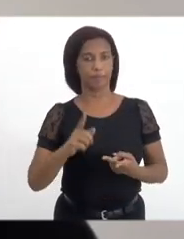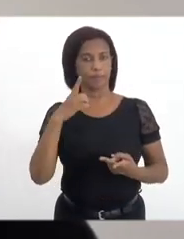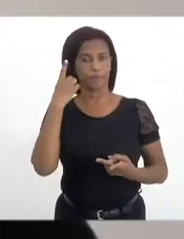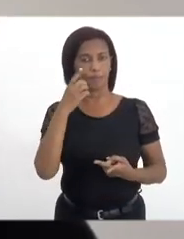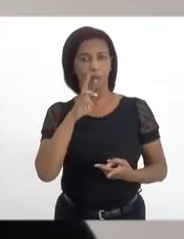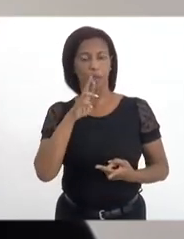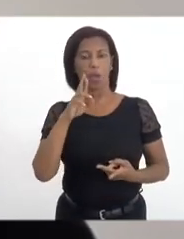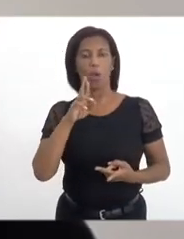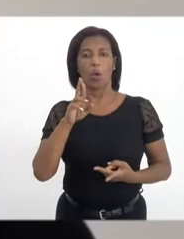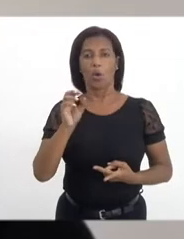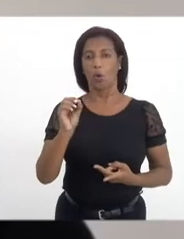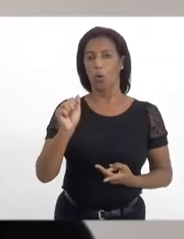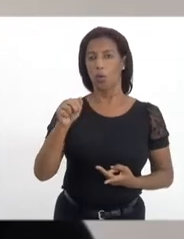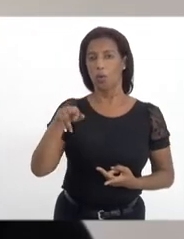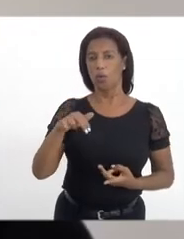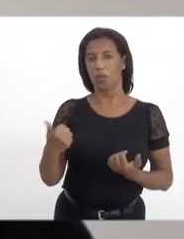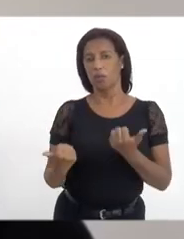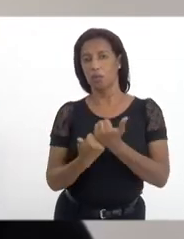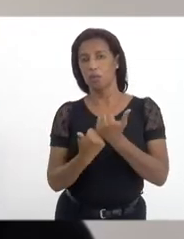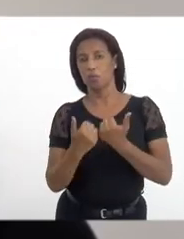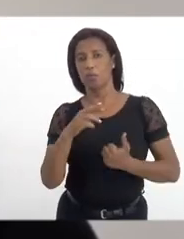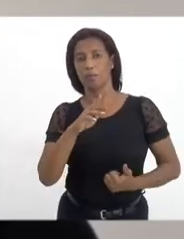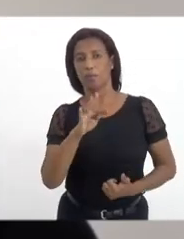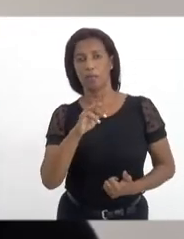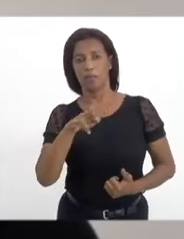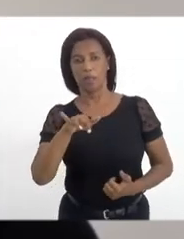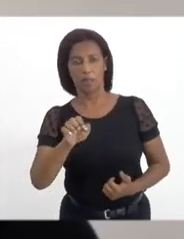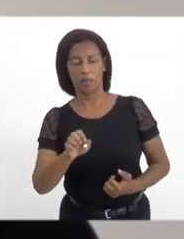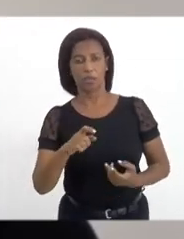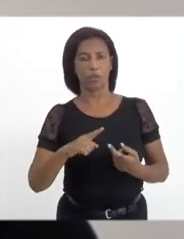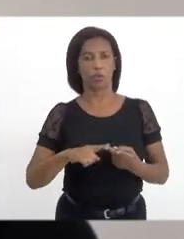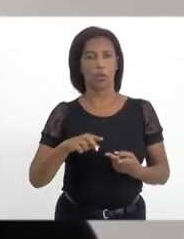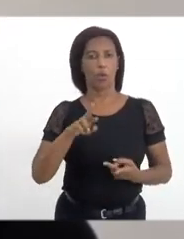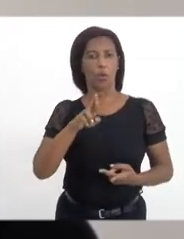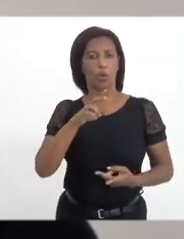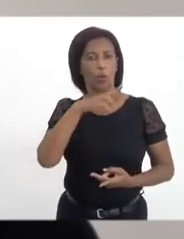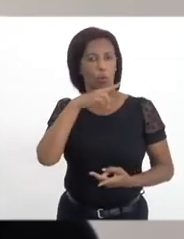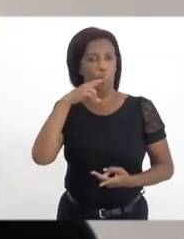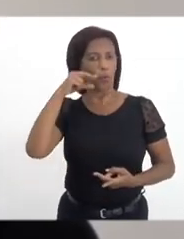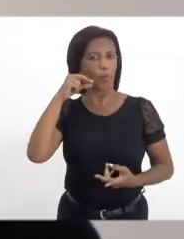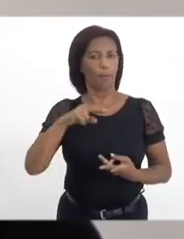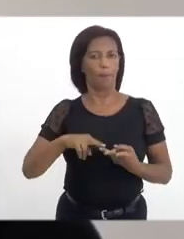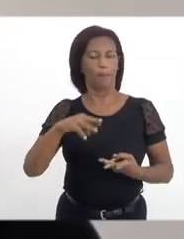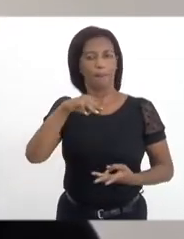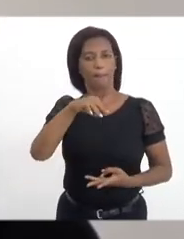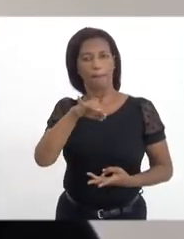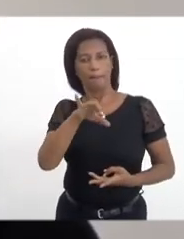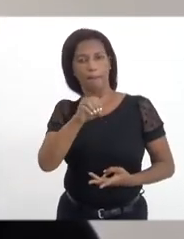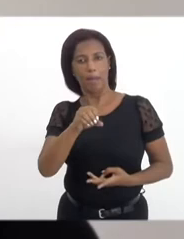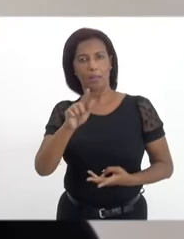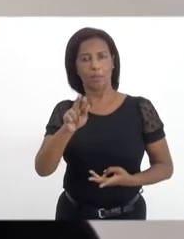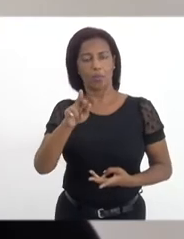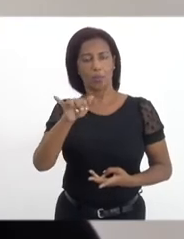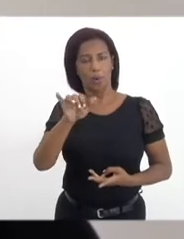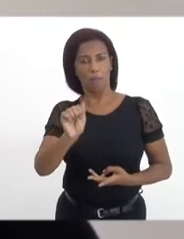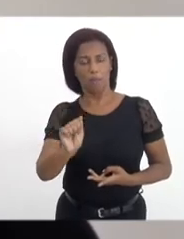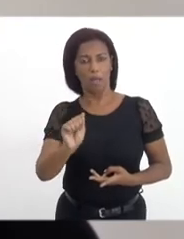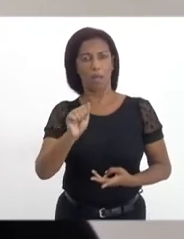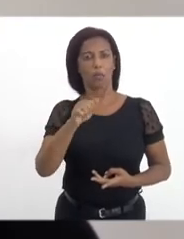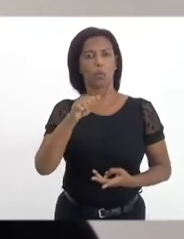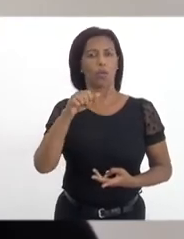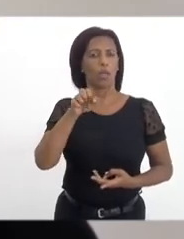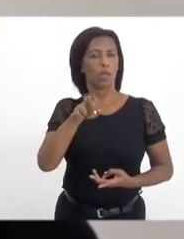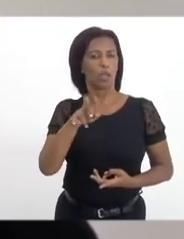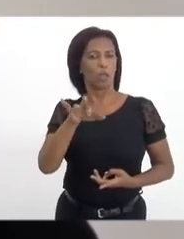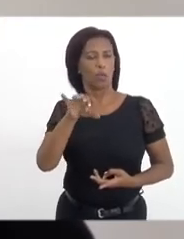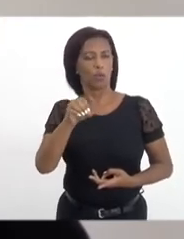deputada Rosane Félix, o subtenente Bernardo, o deputado Rosenberg Reis, deputado Márcio Boberto, Luiz Martins e Eurico Júnior,